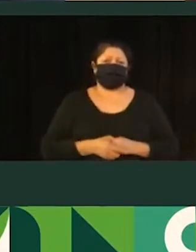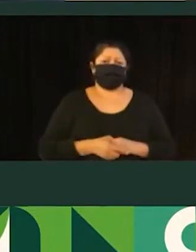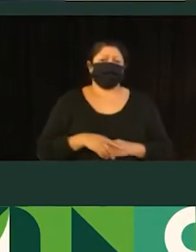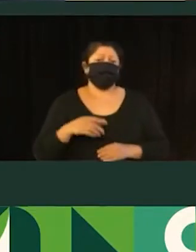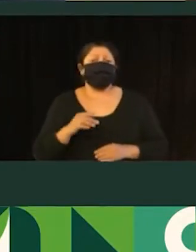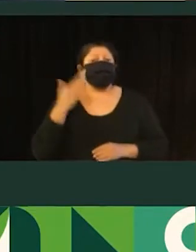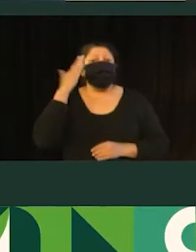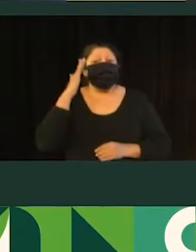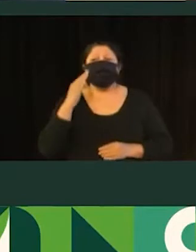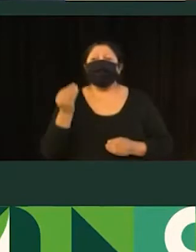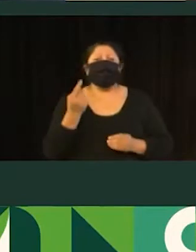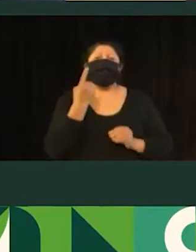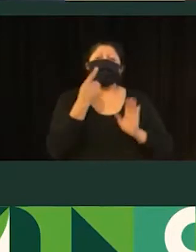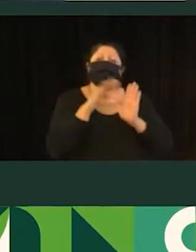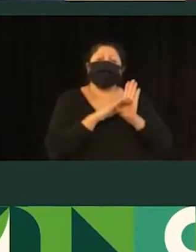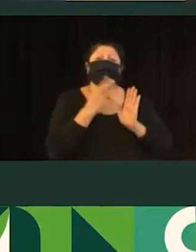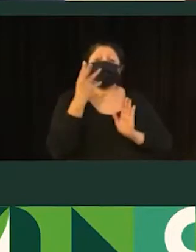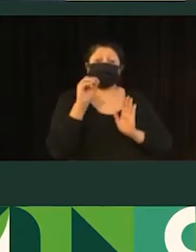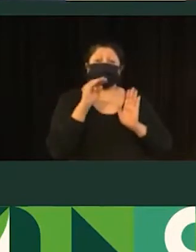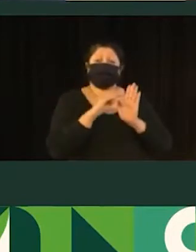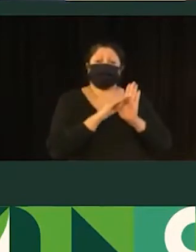em cada um desses pontos. Então, 30 pontos.